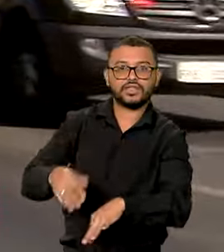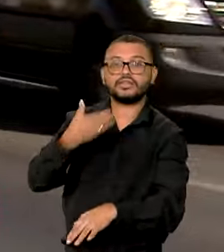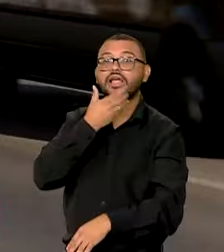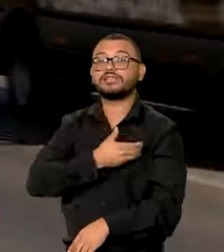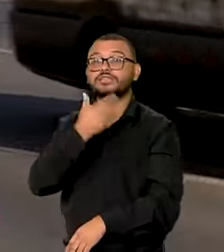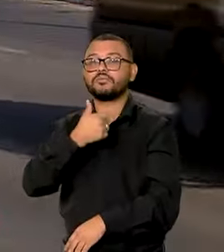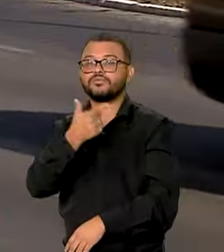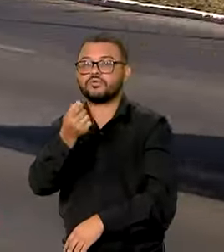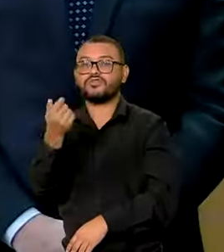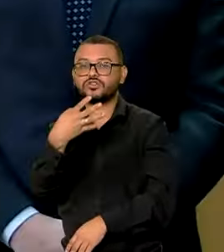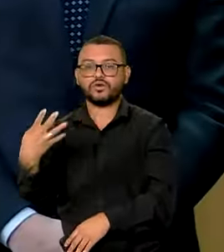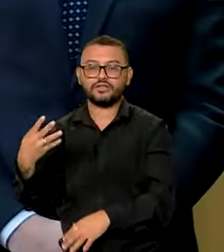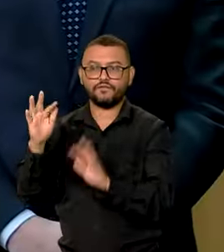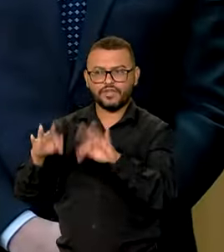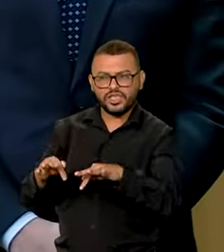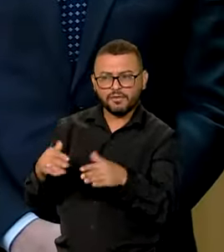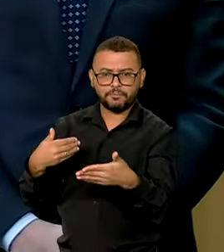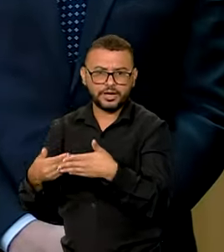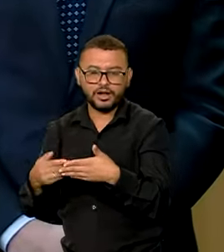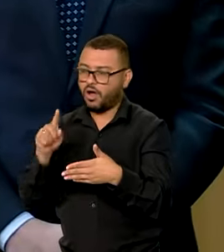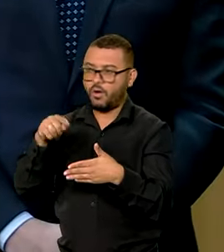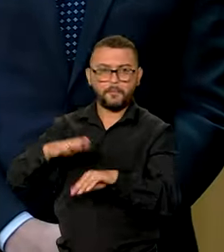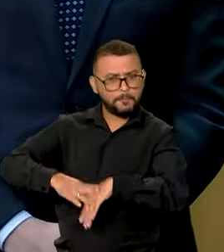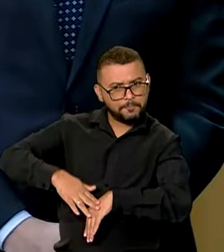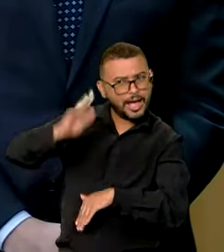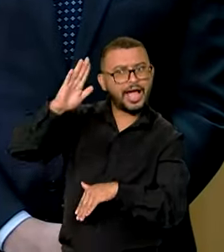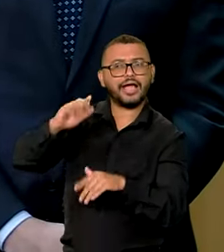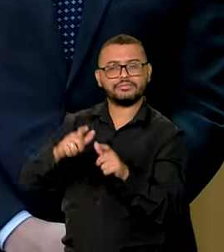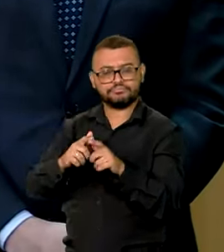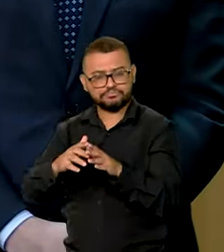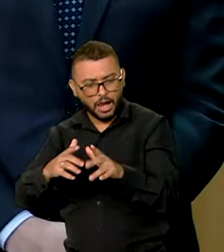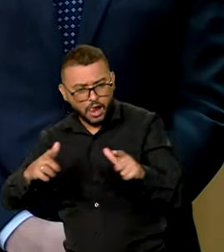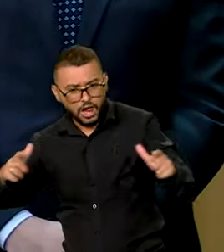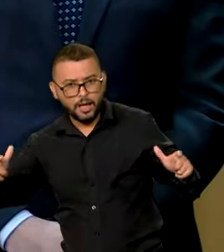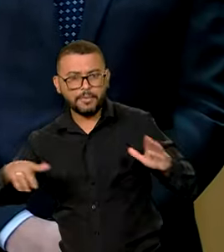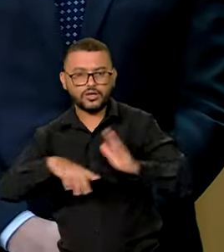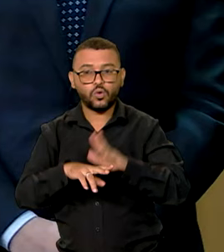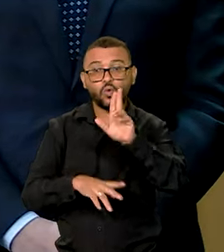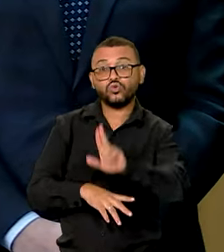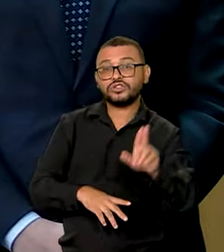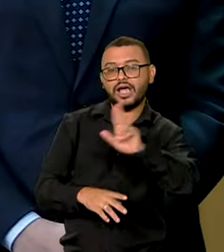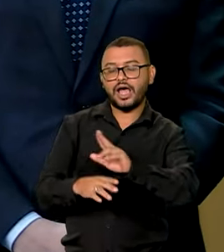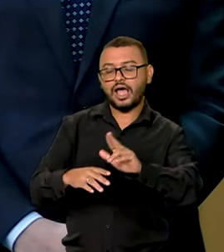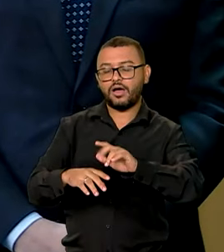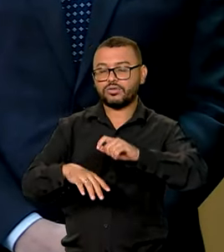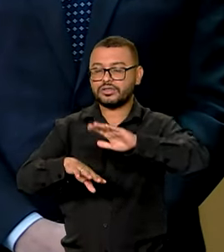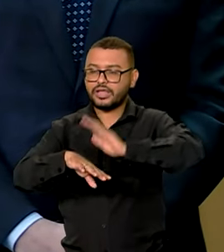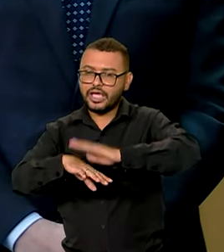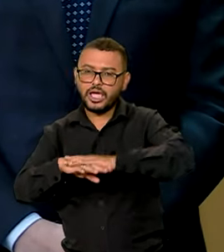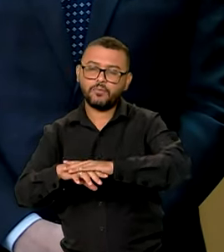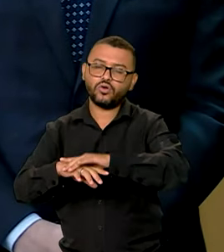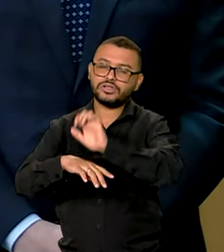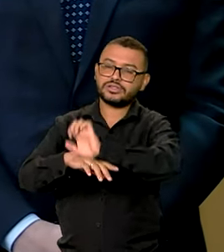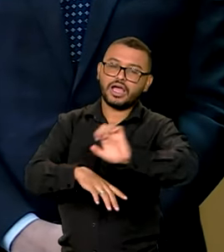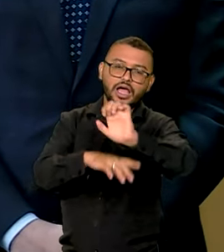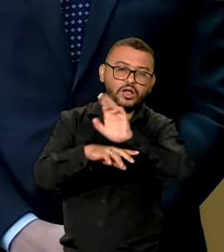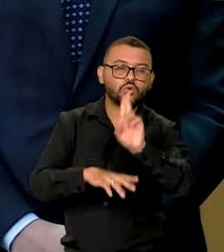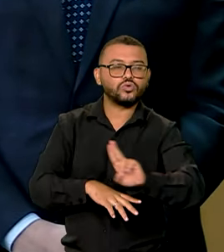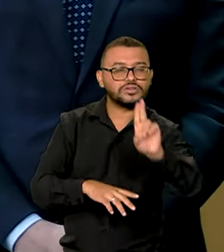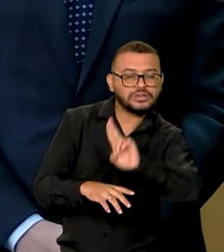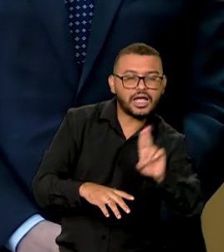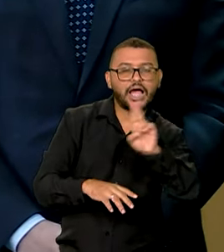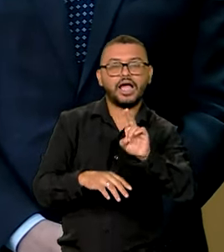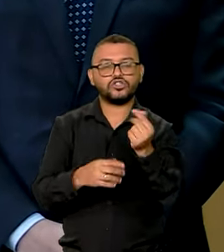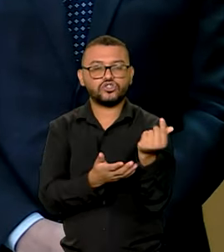2024. Nós iremos prorrogar esse prazo para que os estados possam se reorganizar à luz das novas